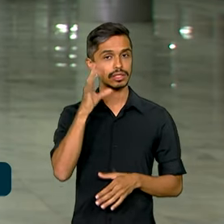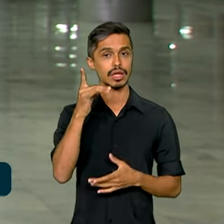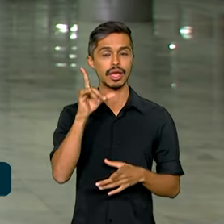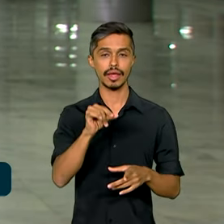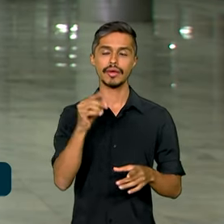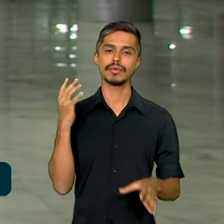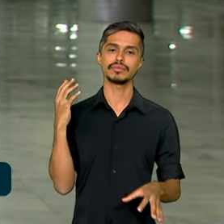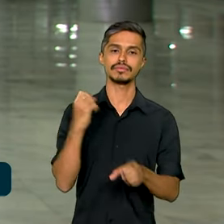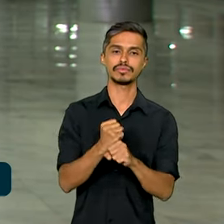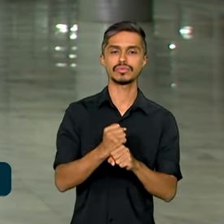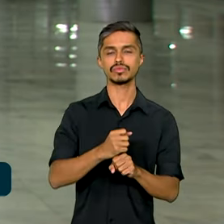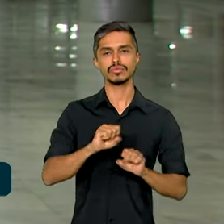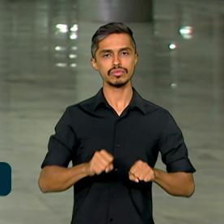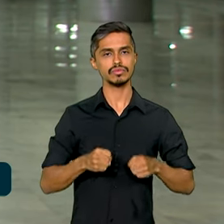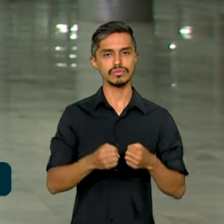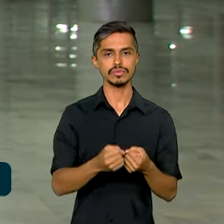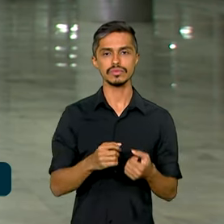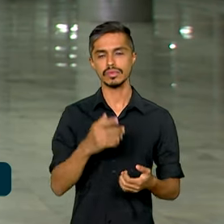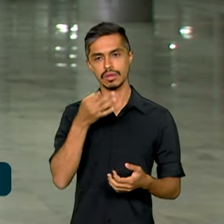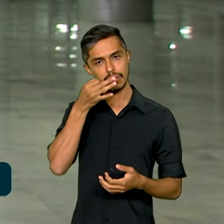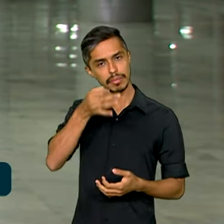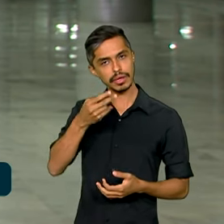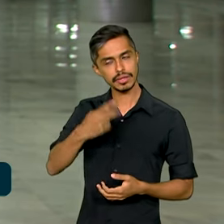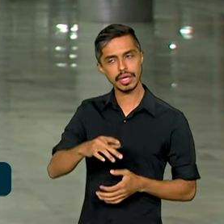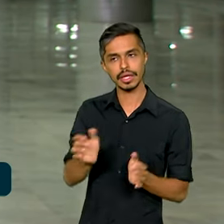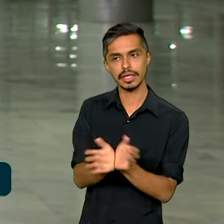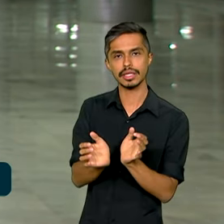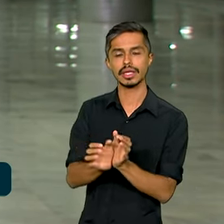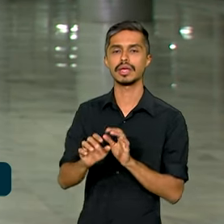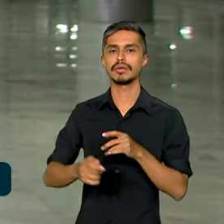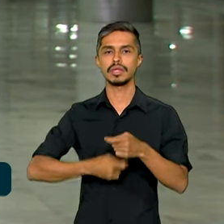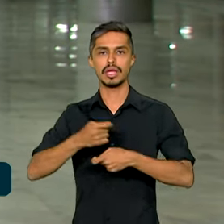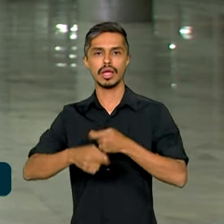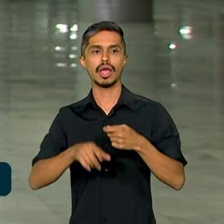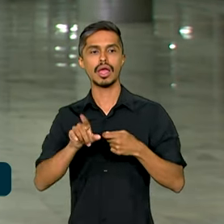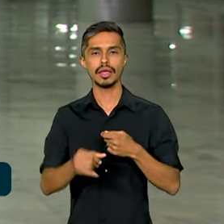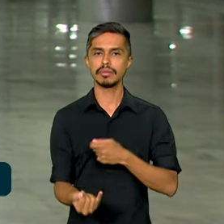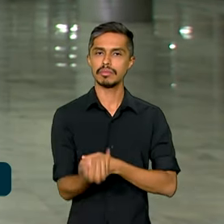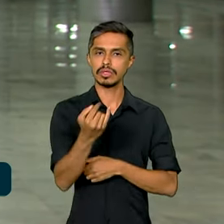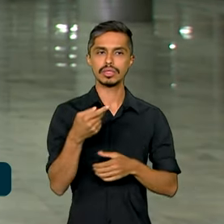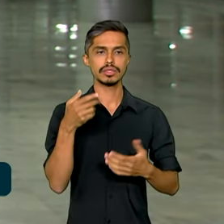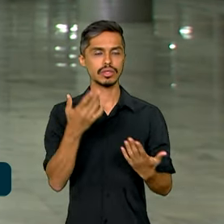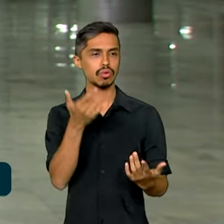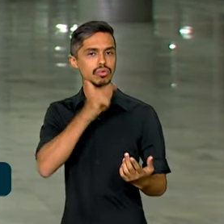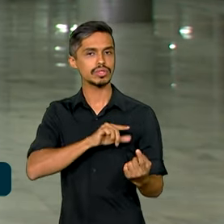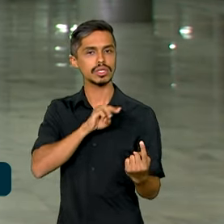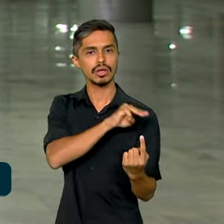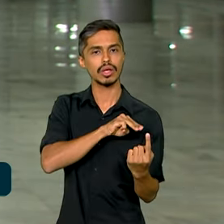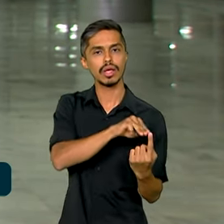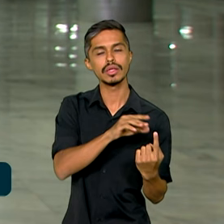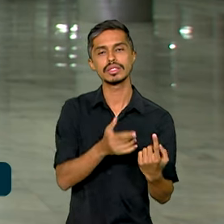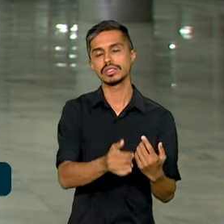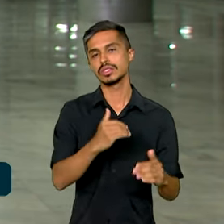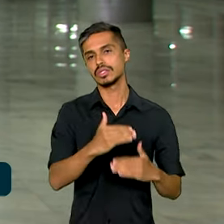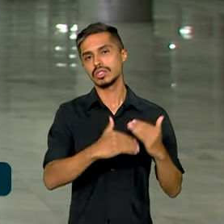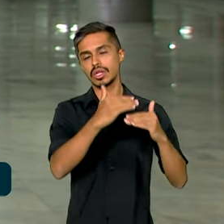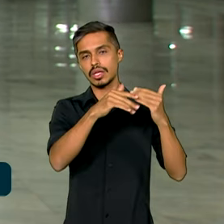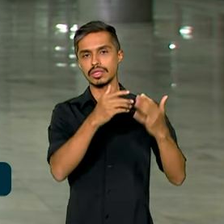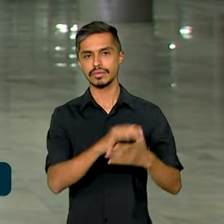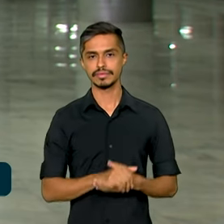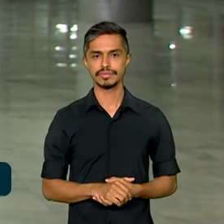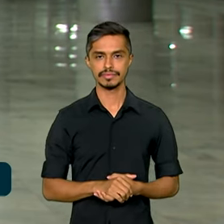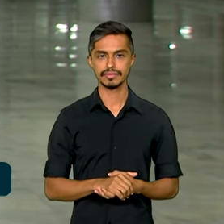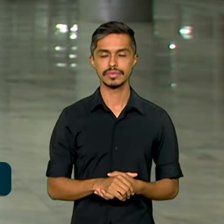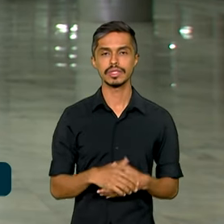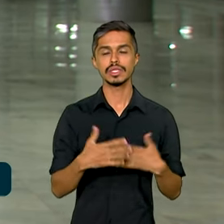pacote de ações considerada pela equipe econômica como fundamental para alcançar a meta de zerar o déficit em 2024.